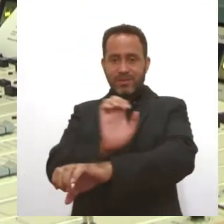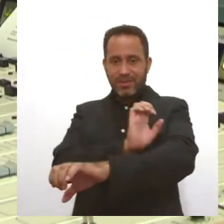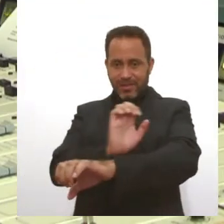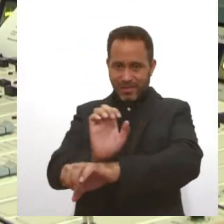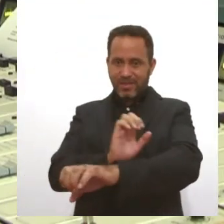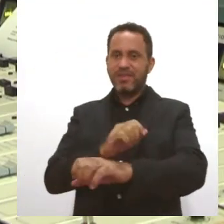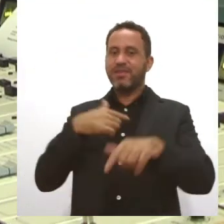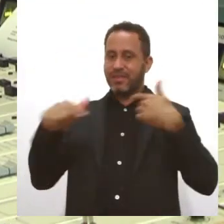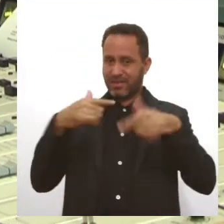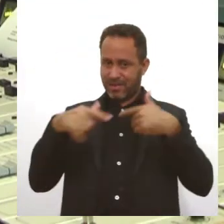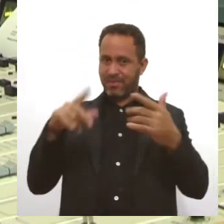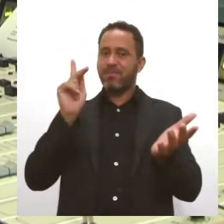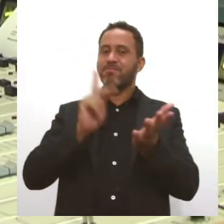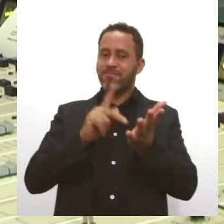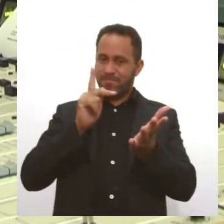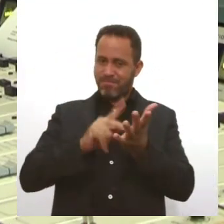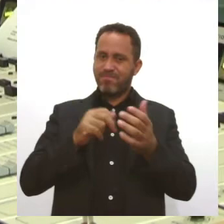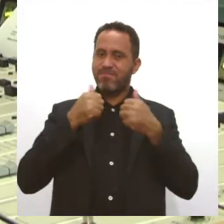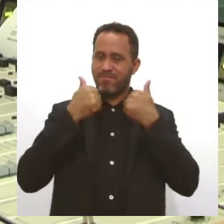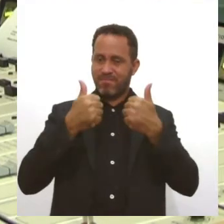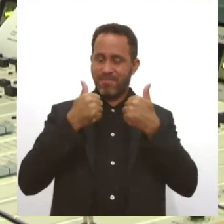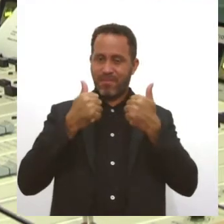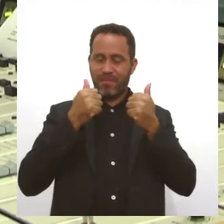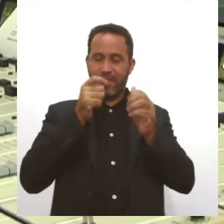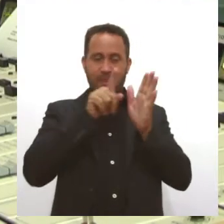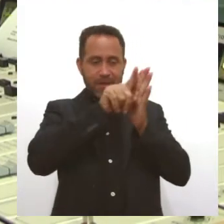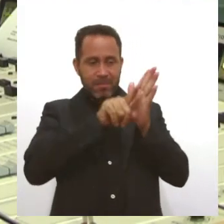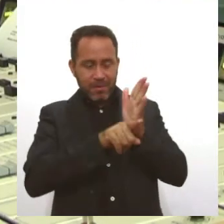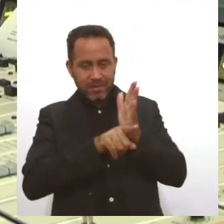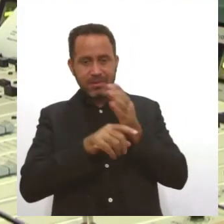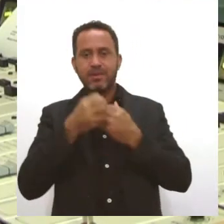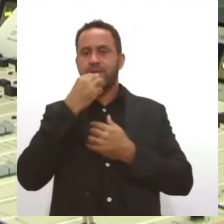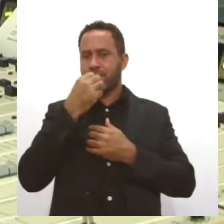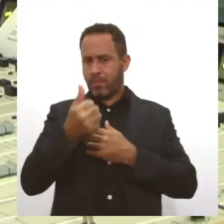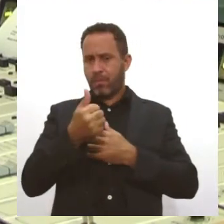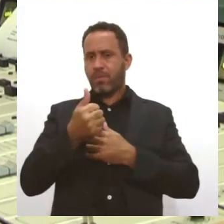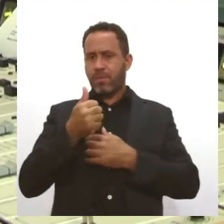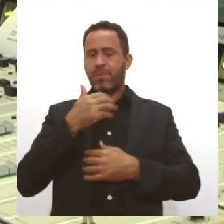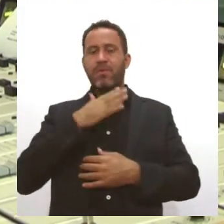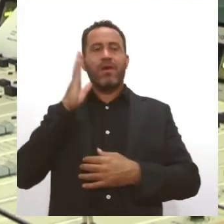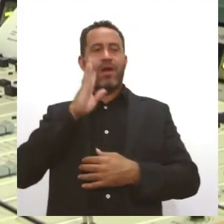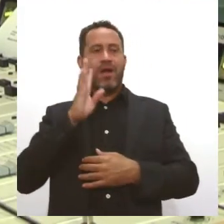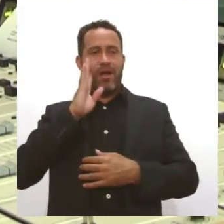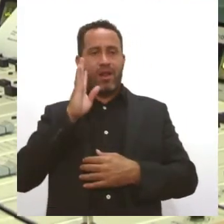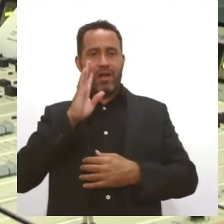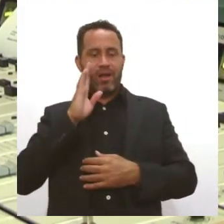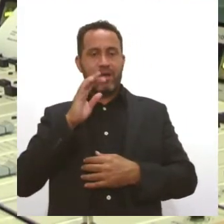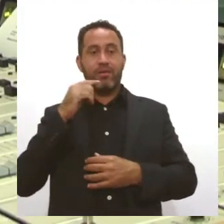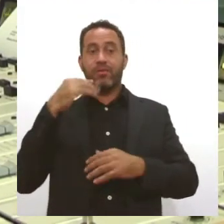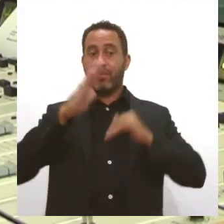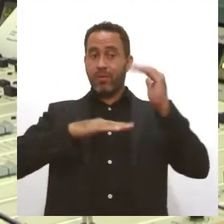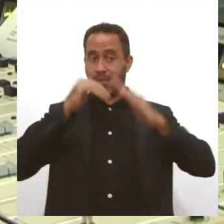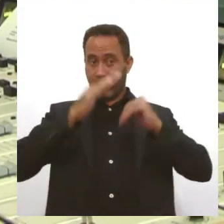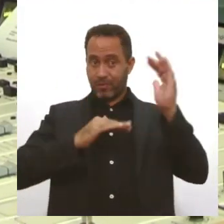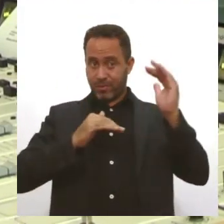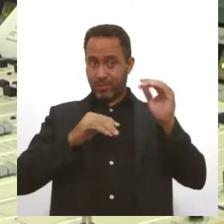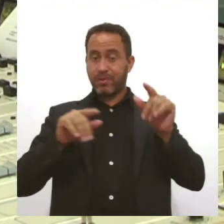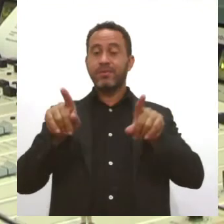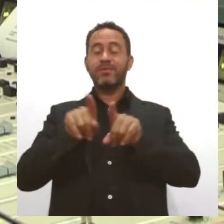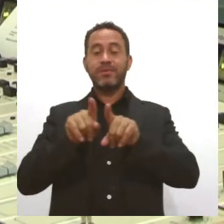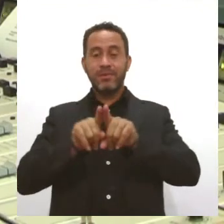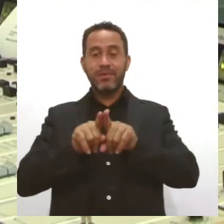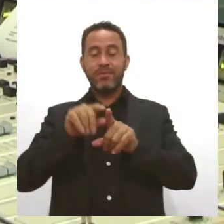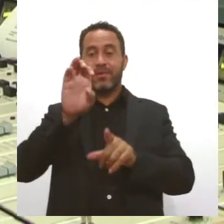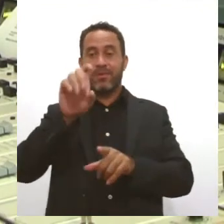massa, fazendo as matérias, e isso é muito gratificante, não só como profissional, mas também, eu acho que como ex